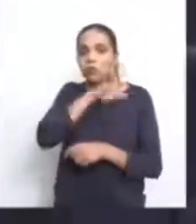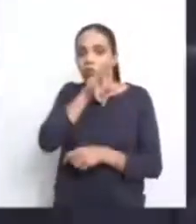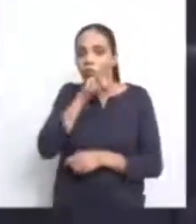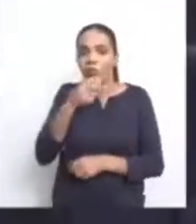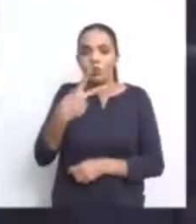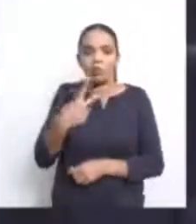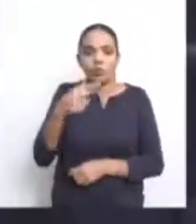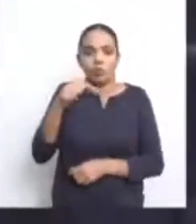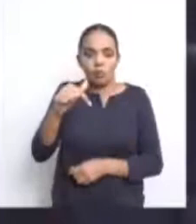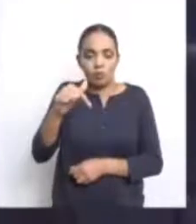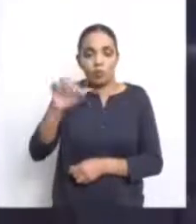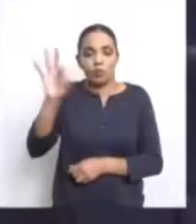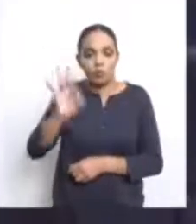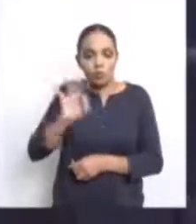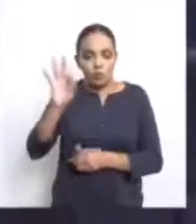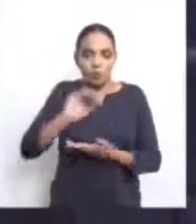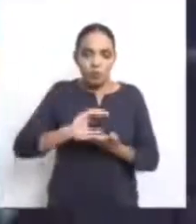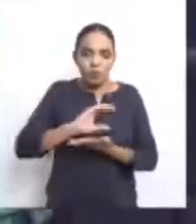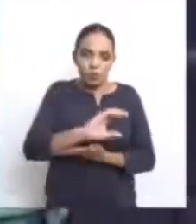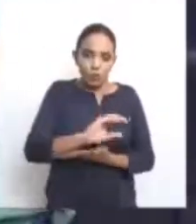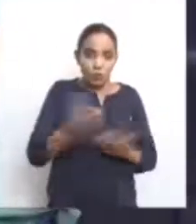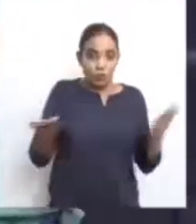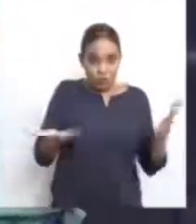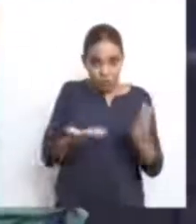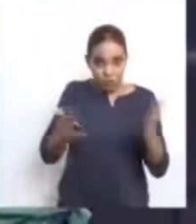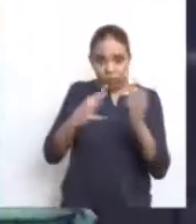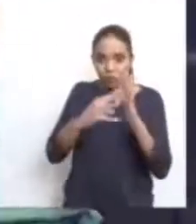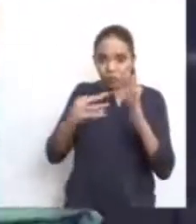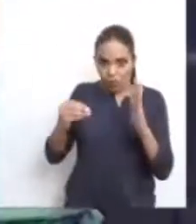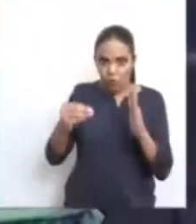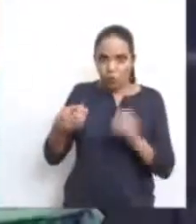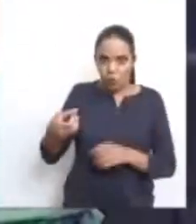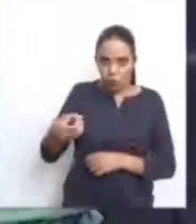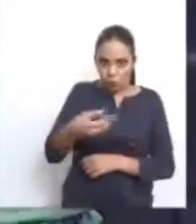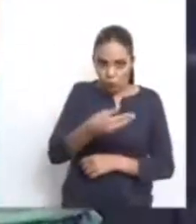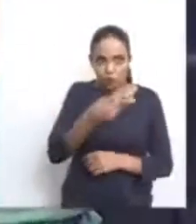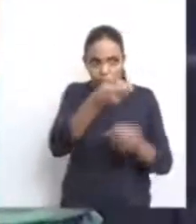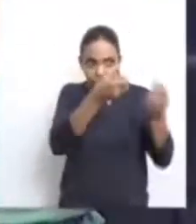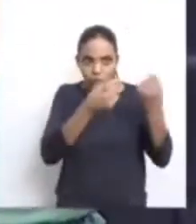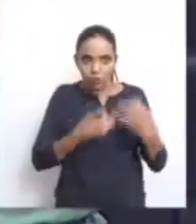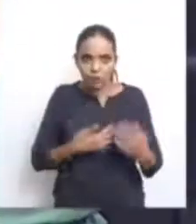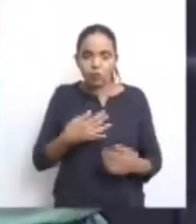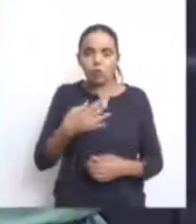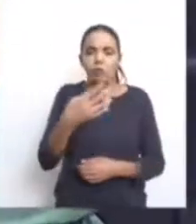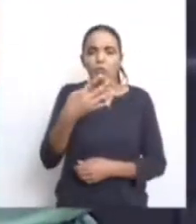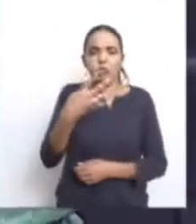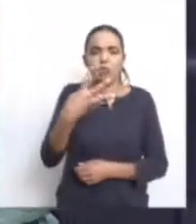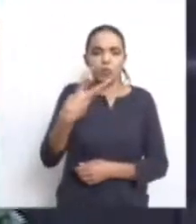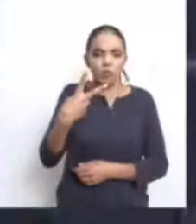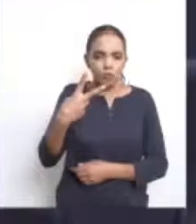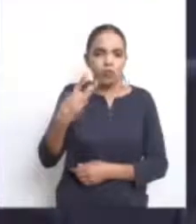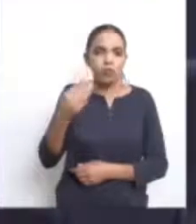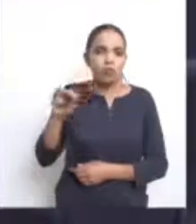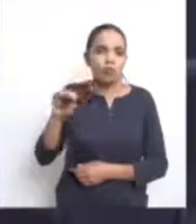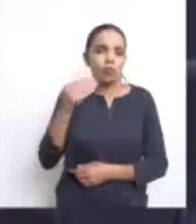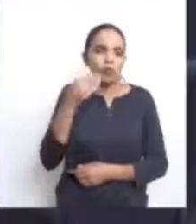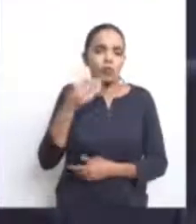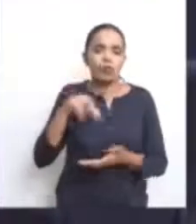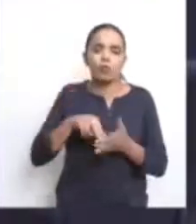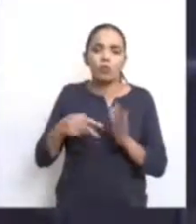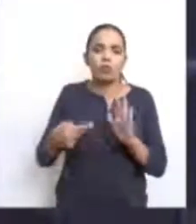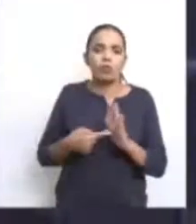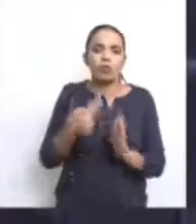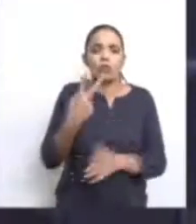% de investimento. No modelo atual, que vocês colocaram 42 bilhões de investimento, dá 26